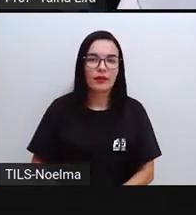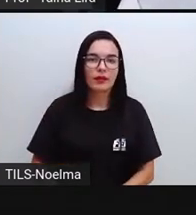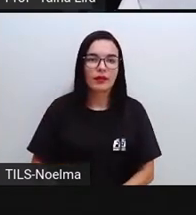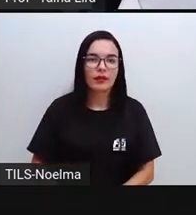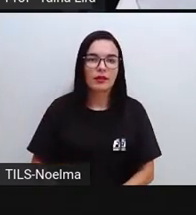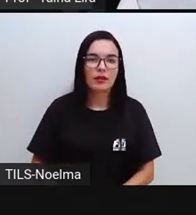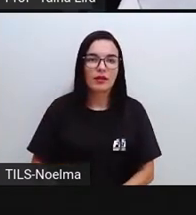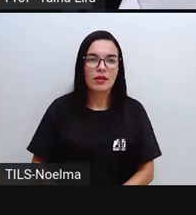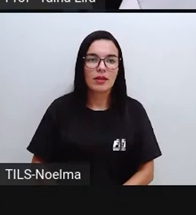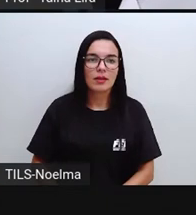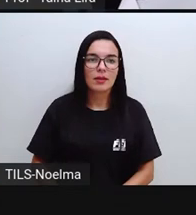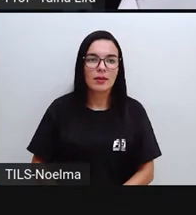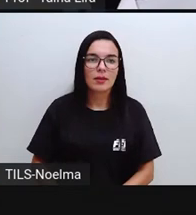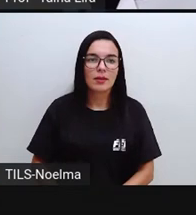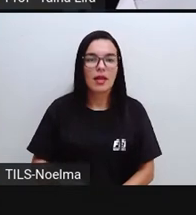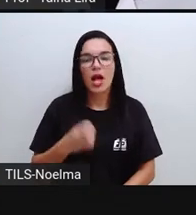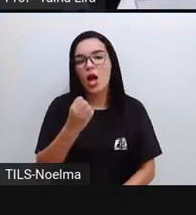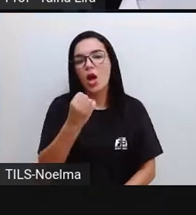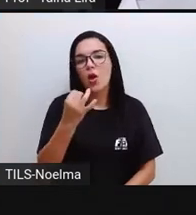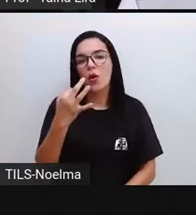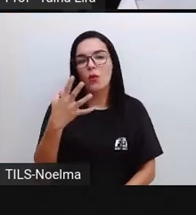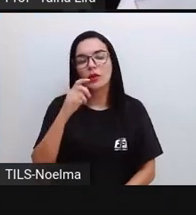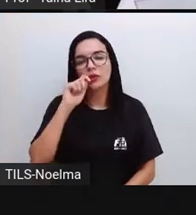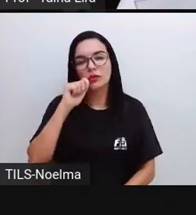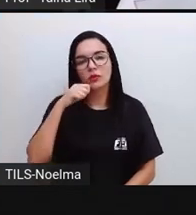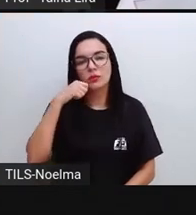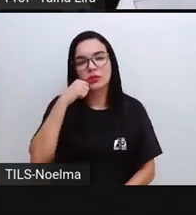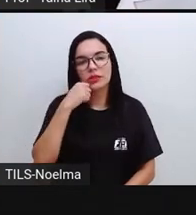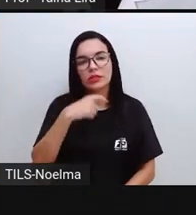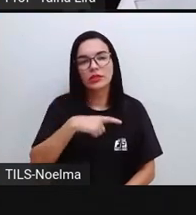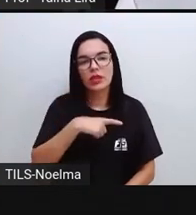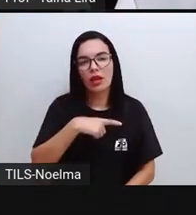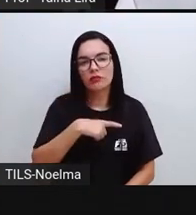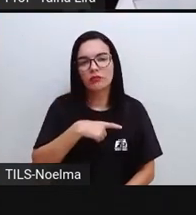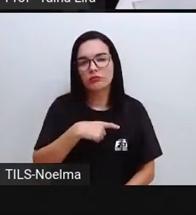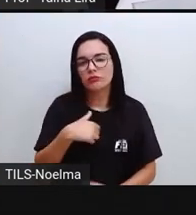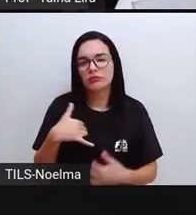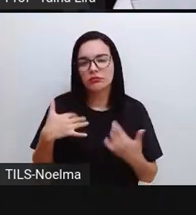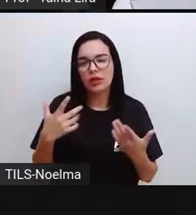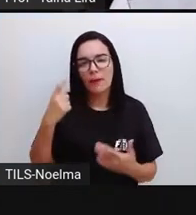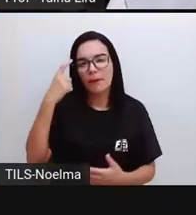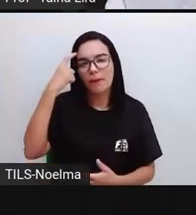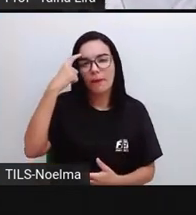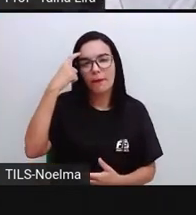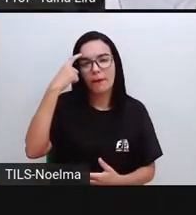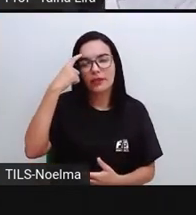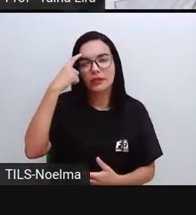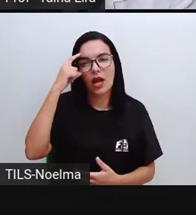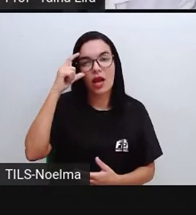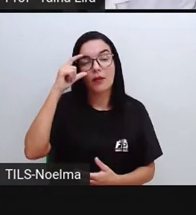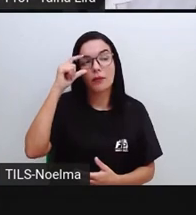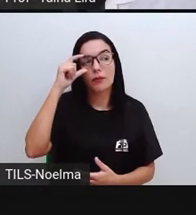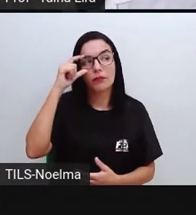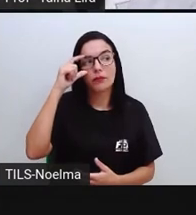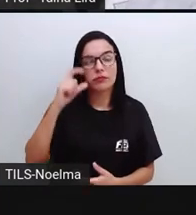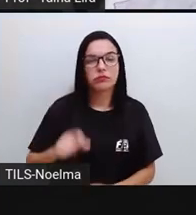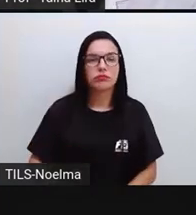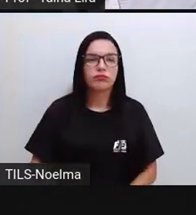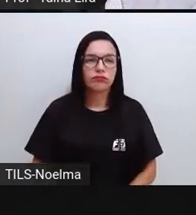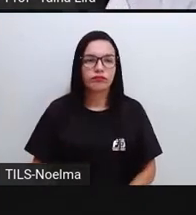Quantos pães ele tem e quantos pães Samara tem? Então, a gente vai ter que pensar. João tem uma certa quantidade